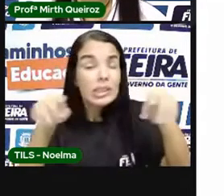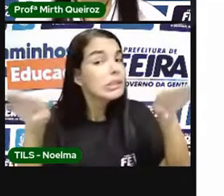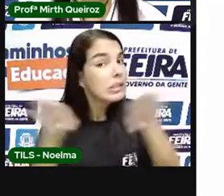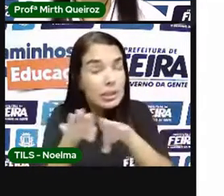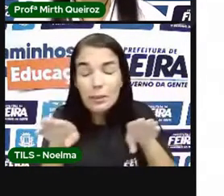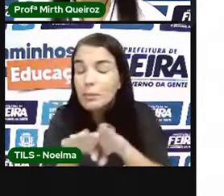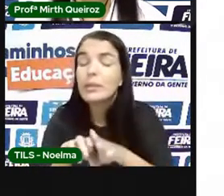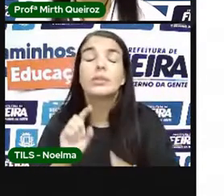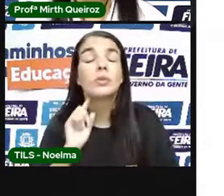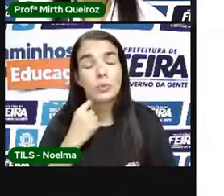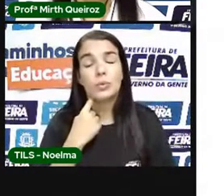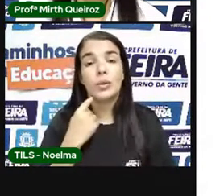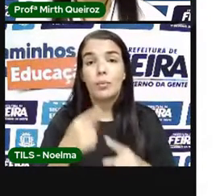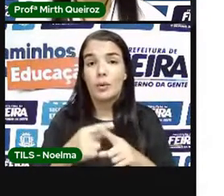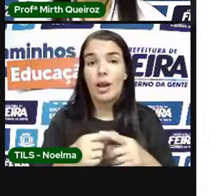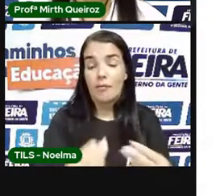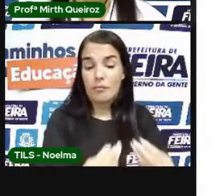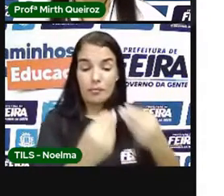gente oferece para ele